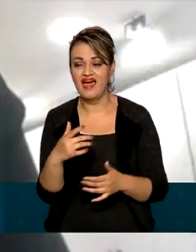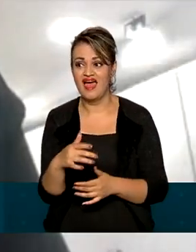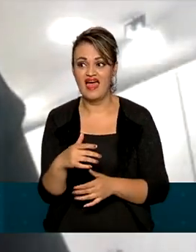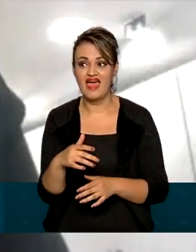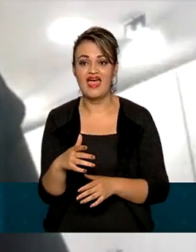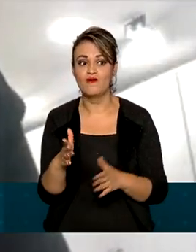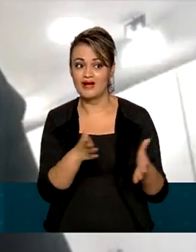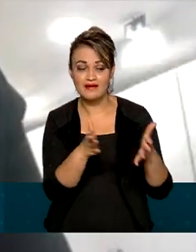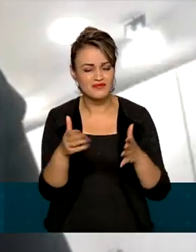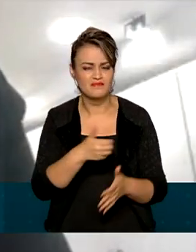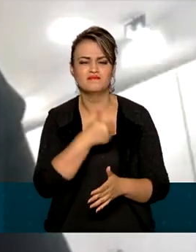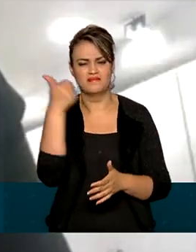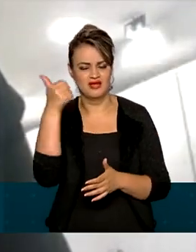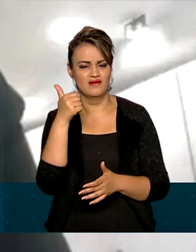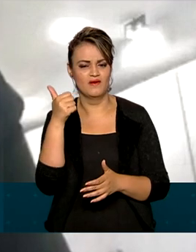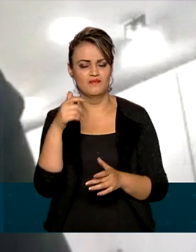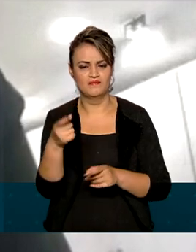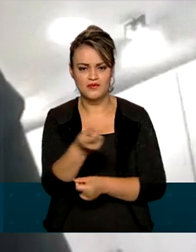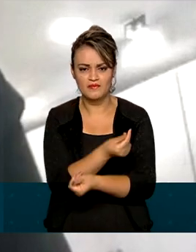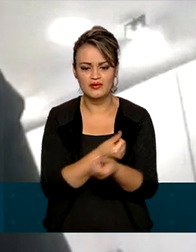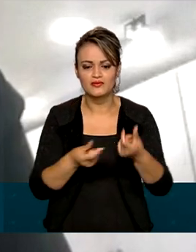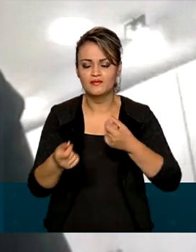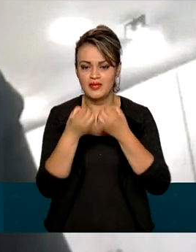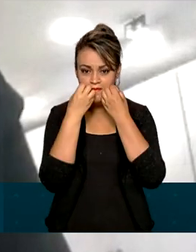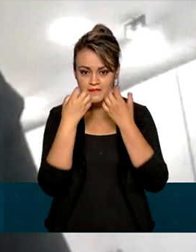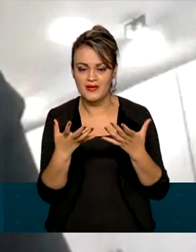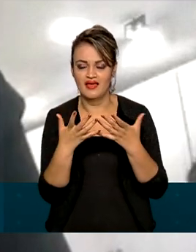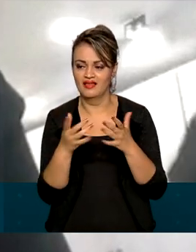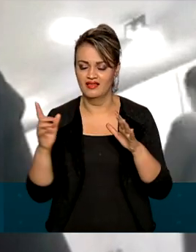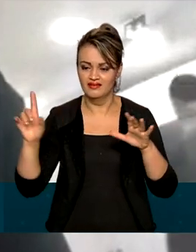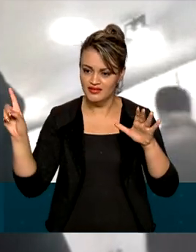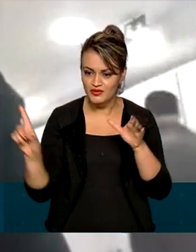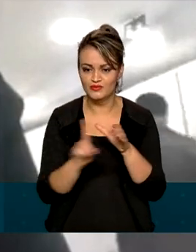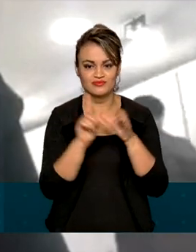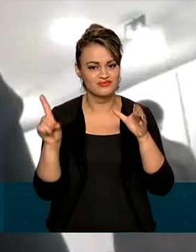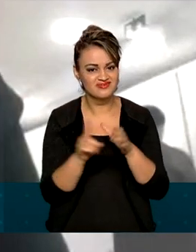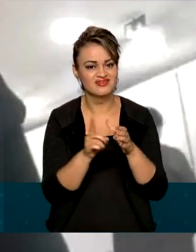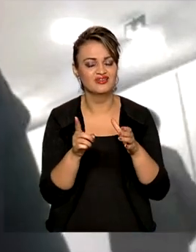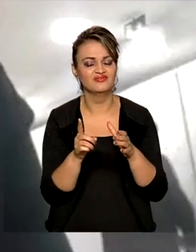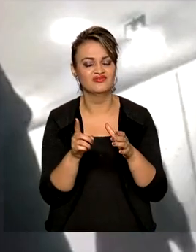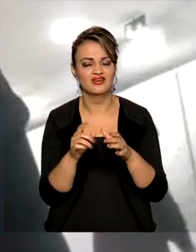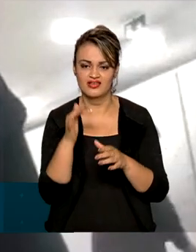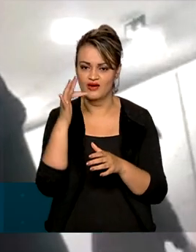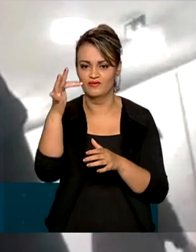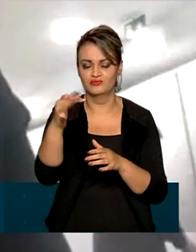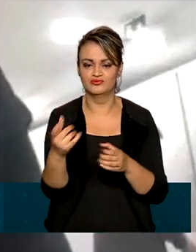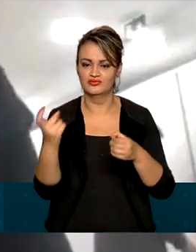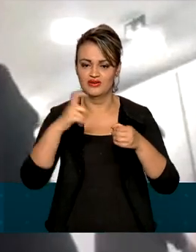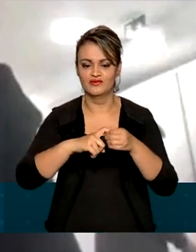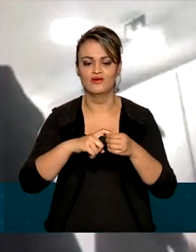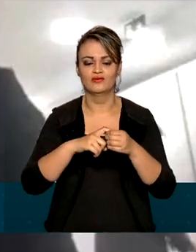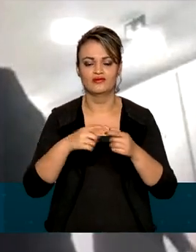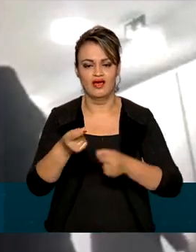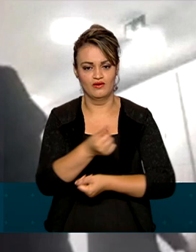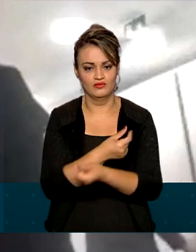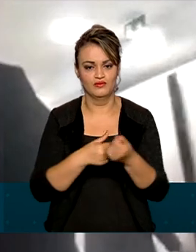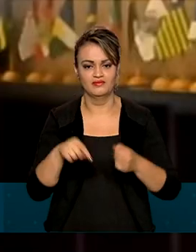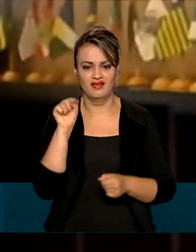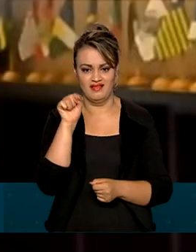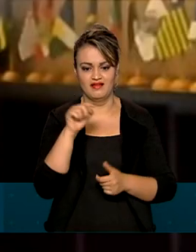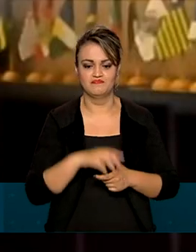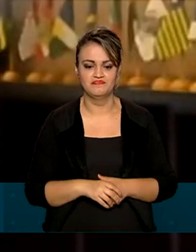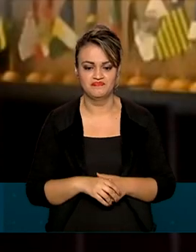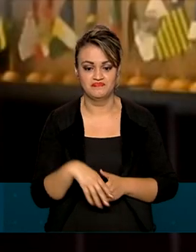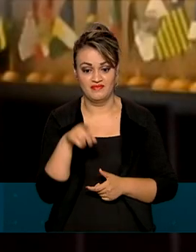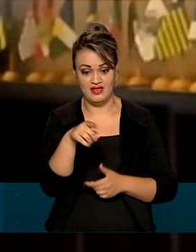melhores caminhos para uma economia mais inclusiva, regenerativa e o futuro da retomada econômica brasileira.